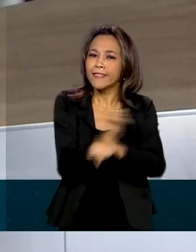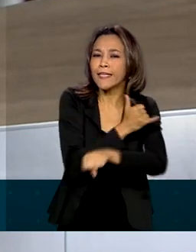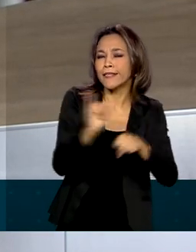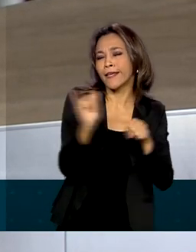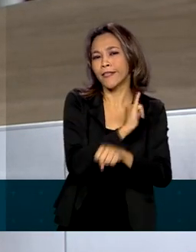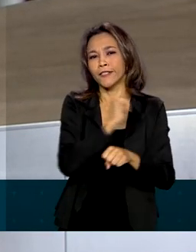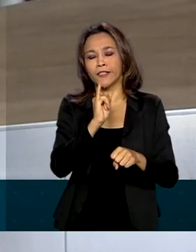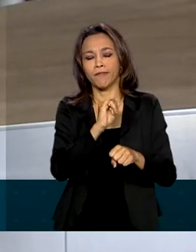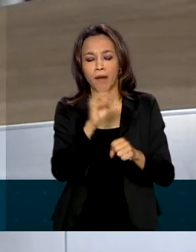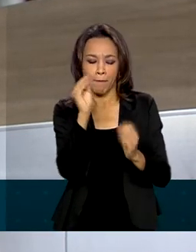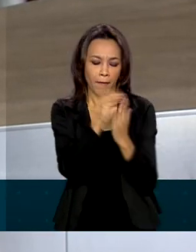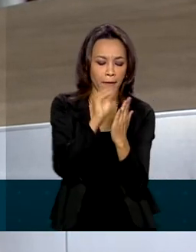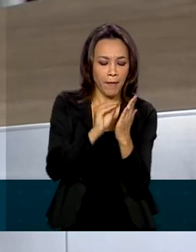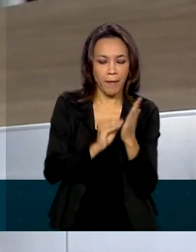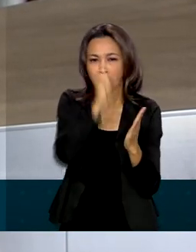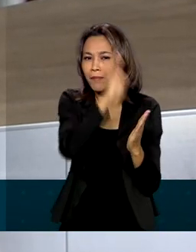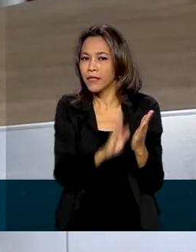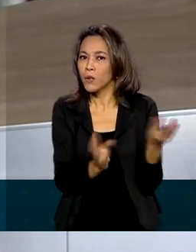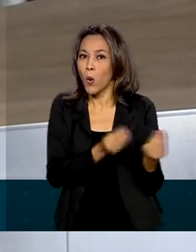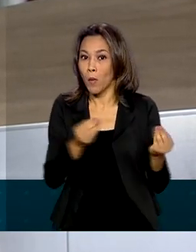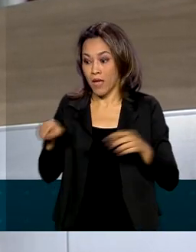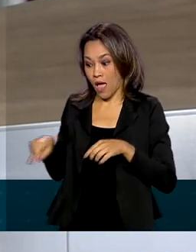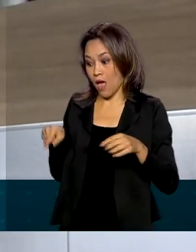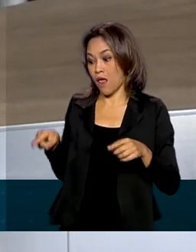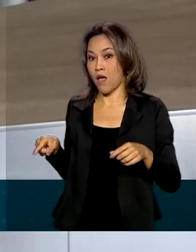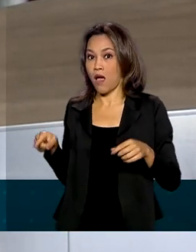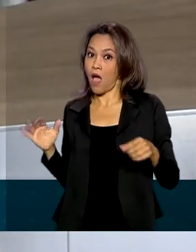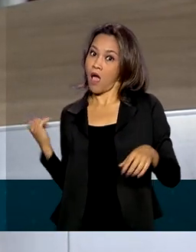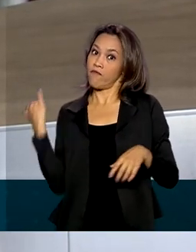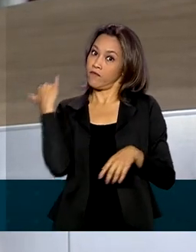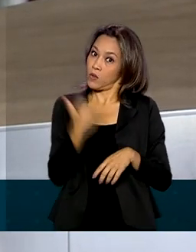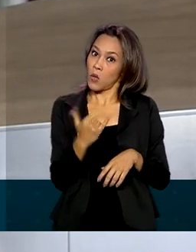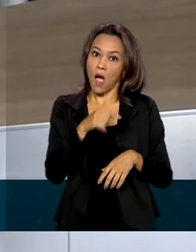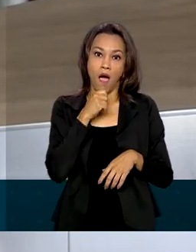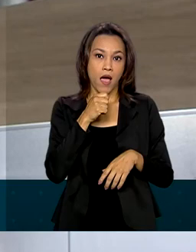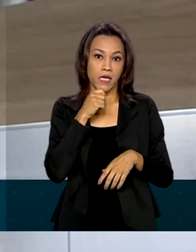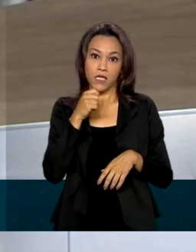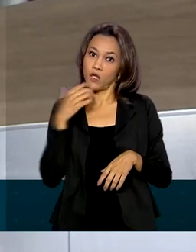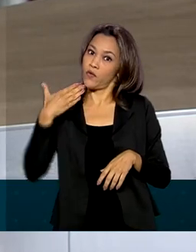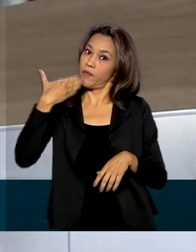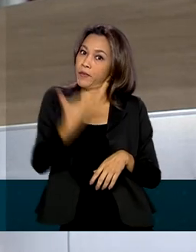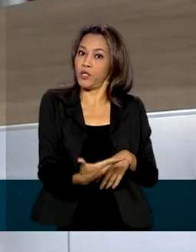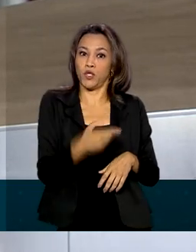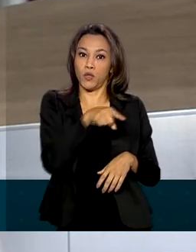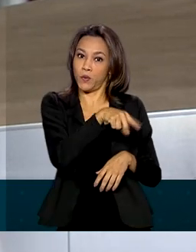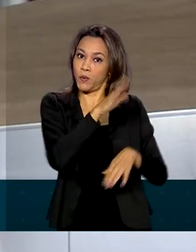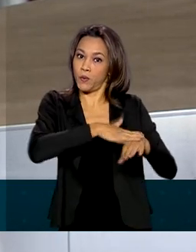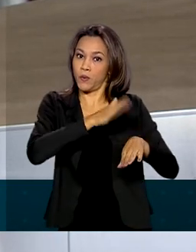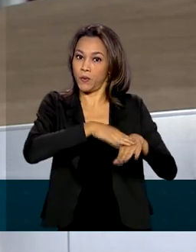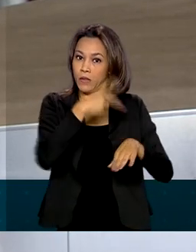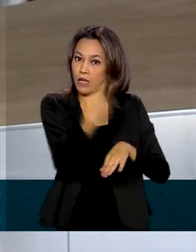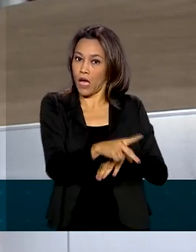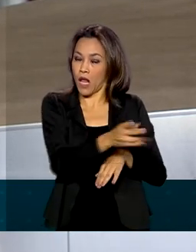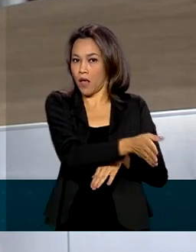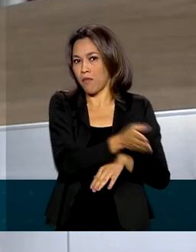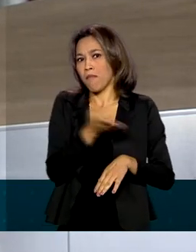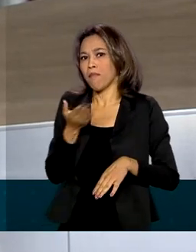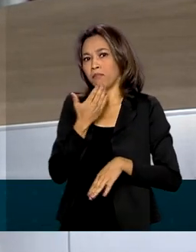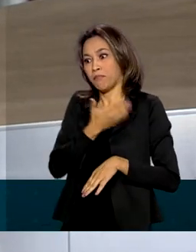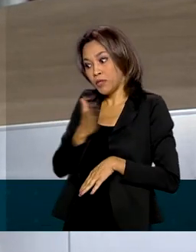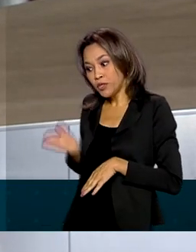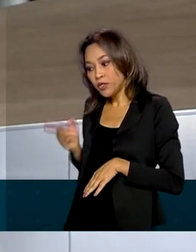e, segundo a Anvisa, não foi solicitada autorização de uso emergencial ou registro para a vacina